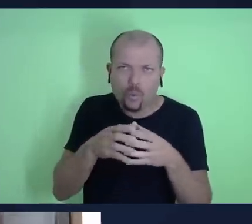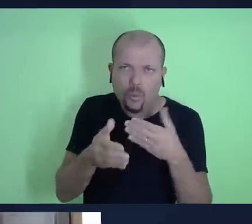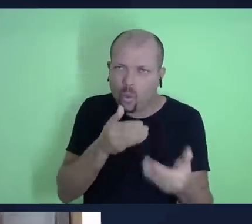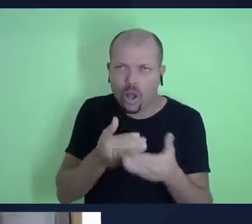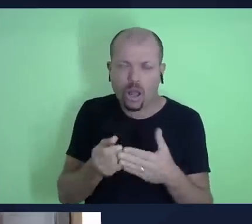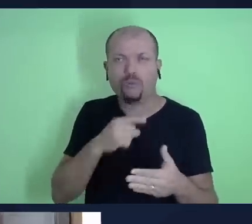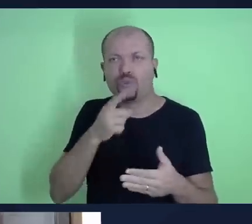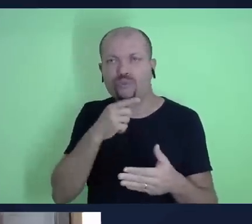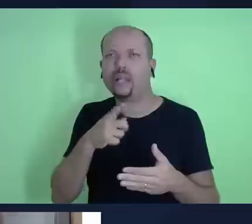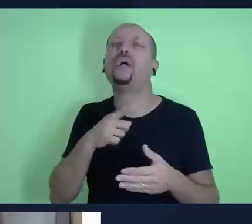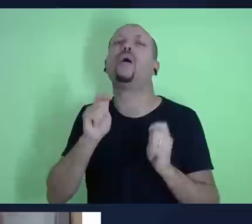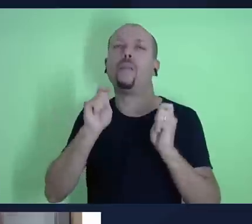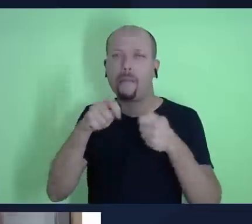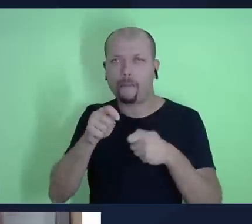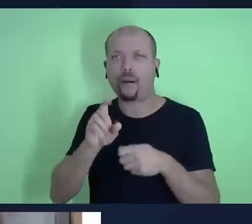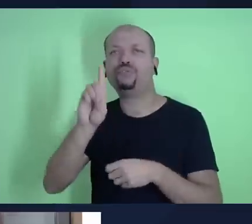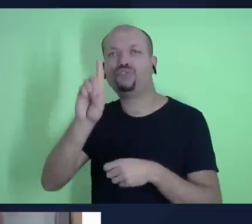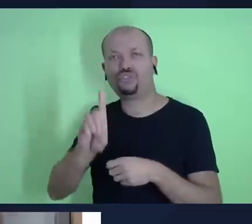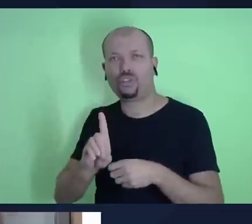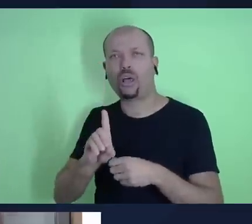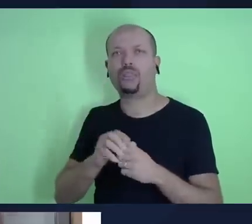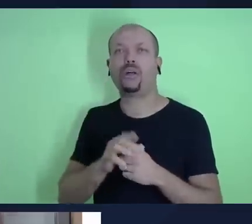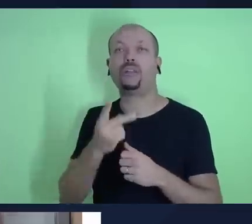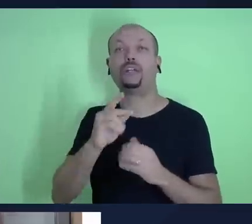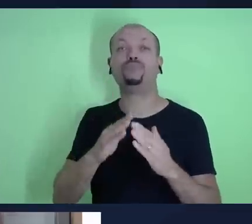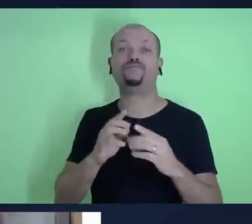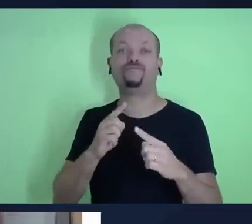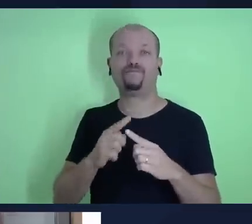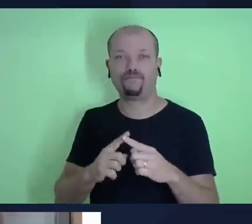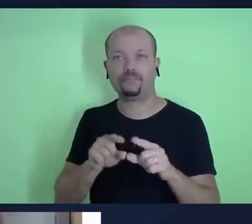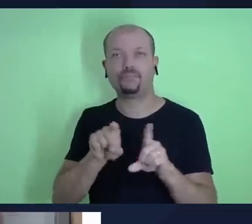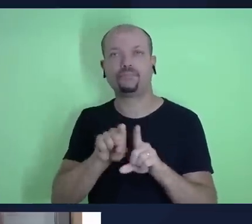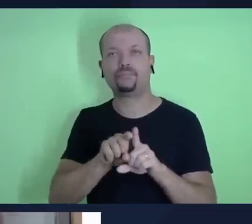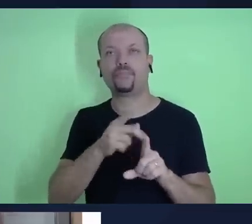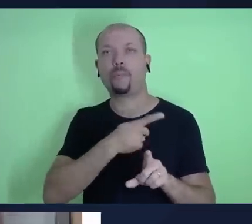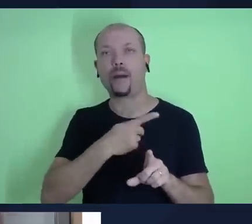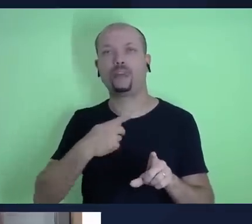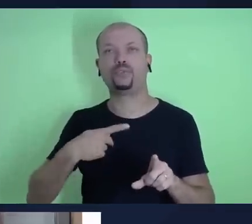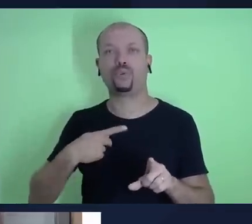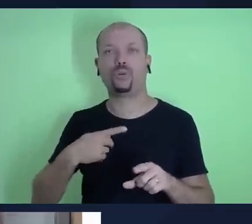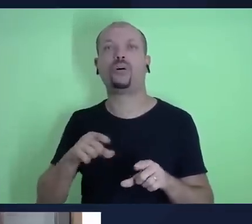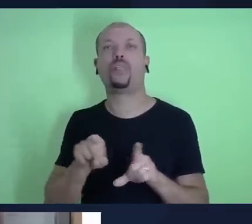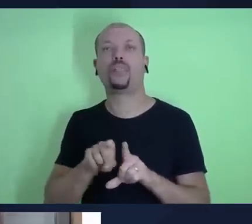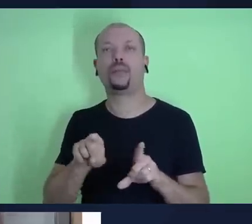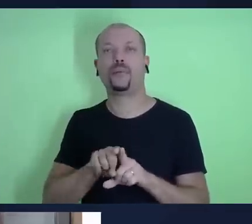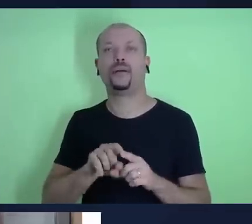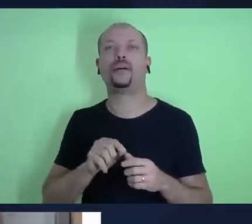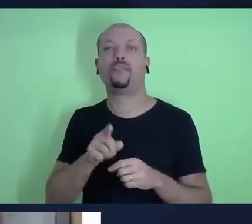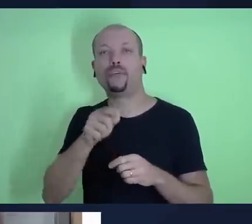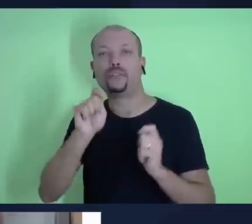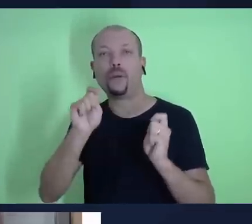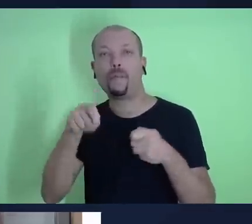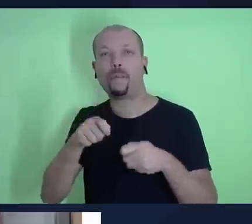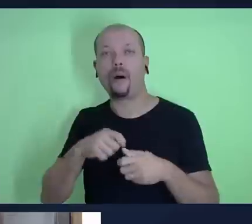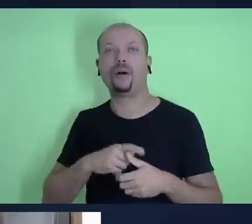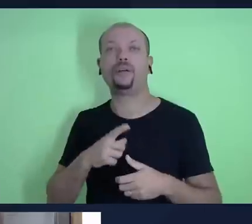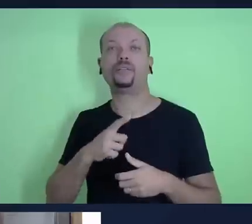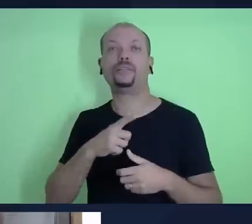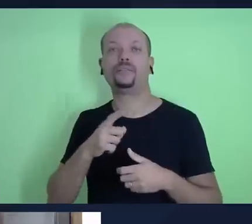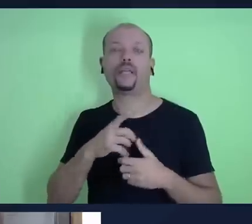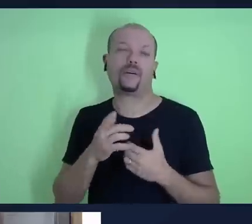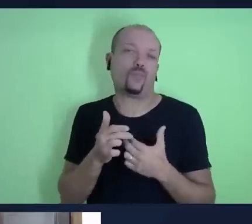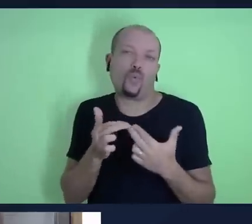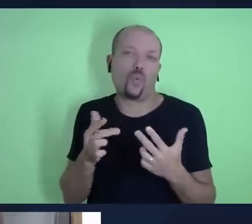procure o diretor de mordomia da sua igreja o pastor da sua igreja certamente você vai poder ter um detalhamento